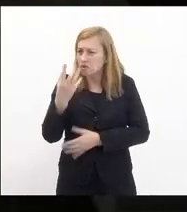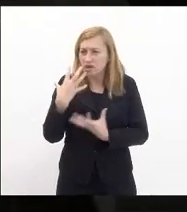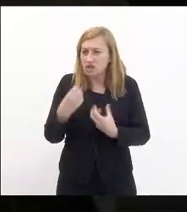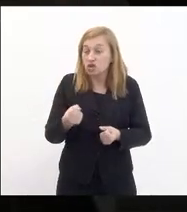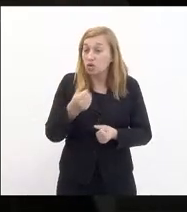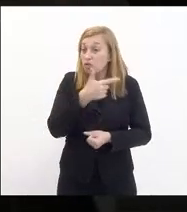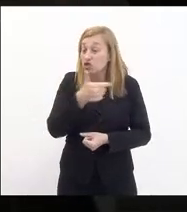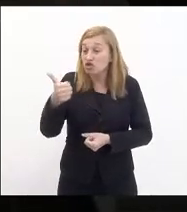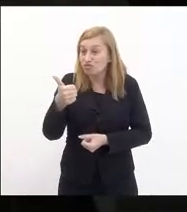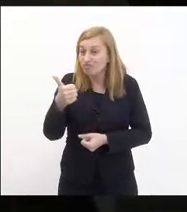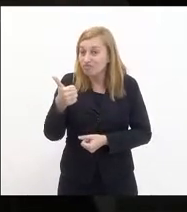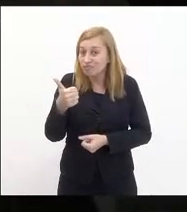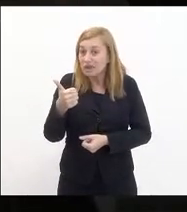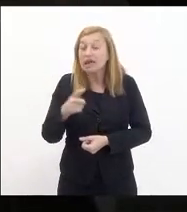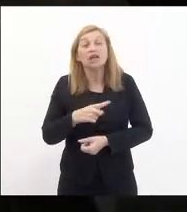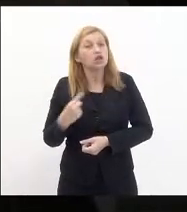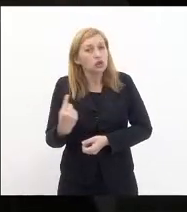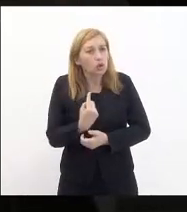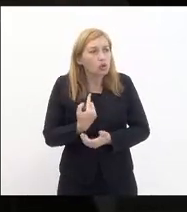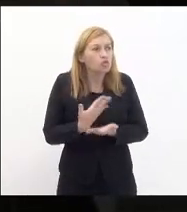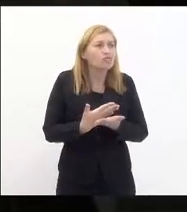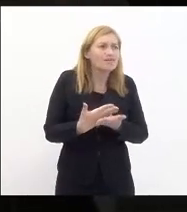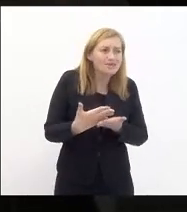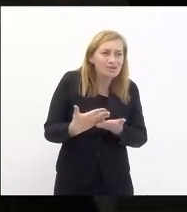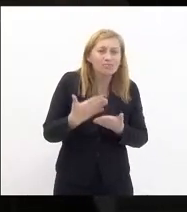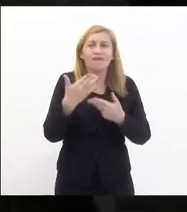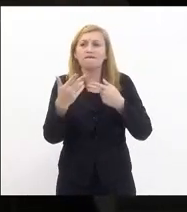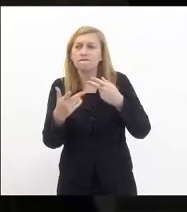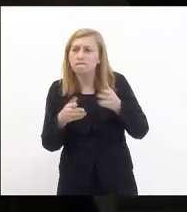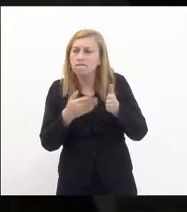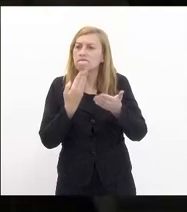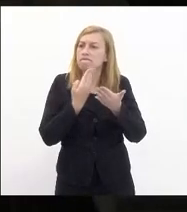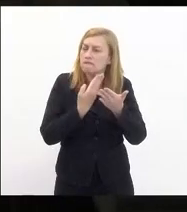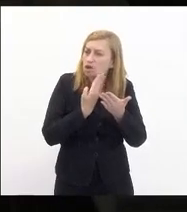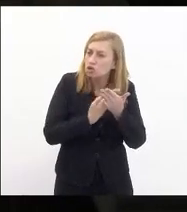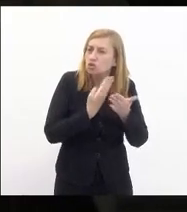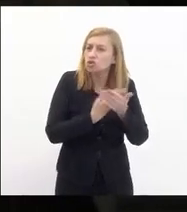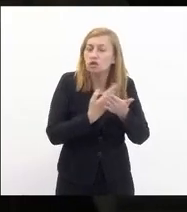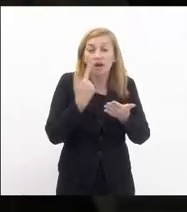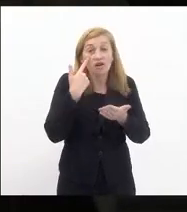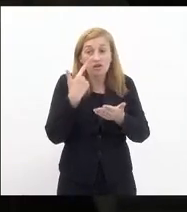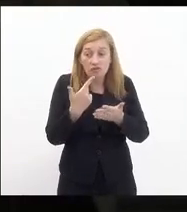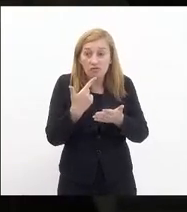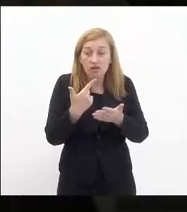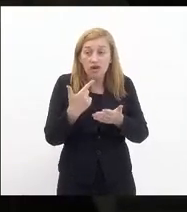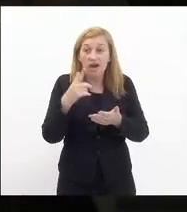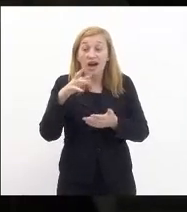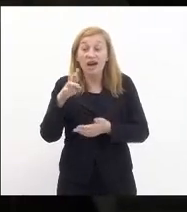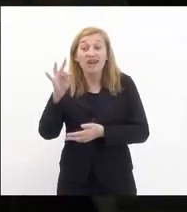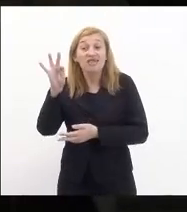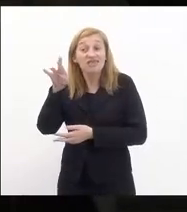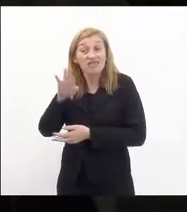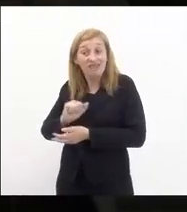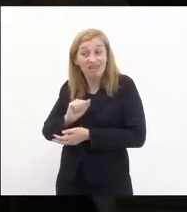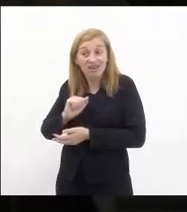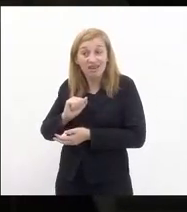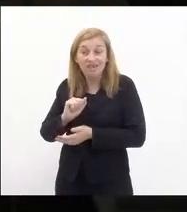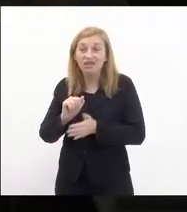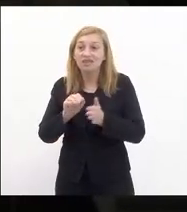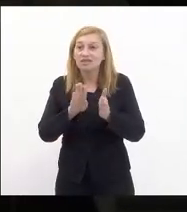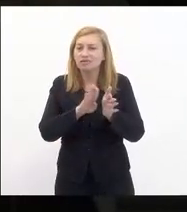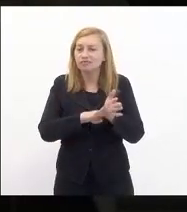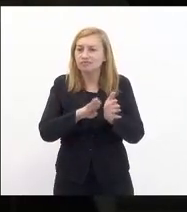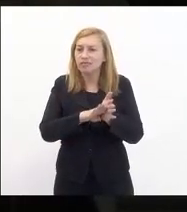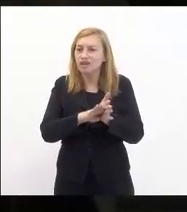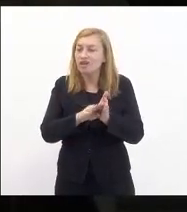e nós começamos a trabalhar com as projeções de receita que a despesa vai